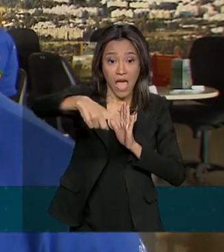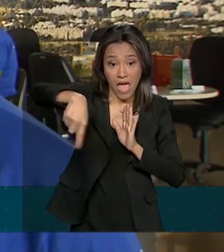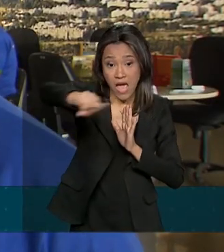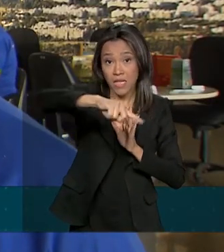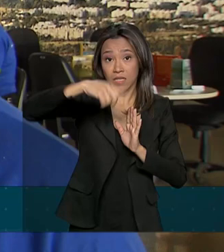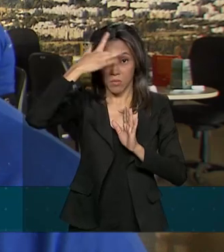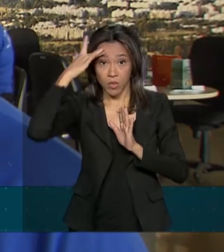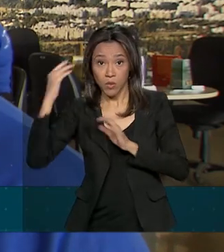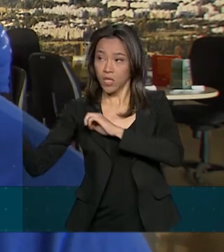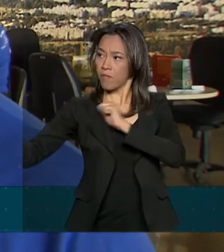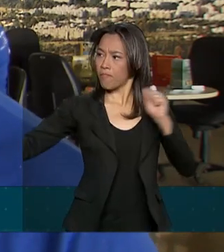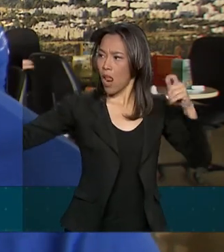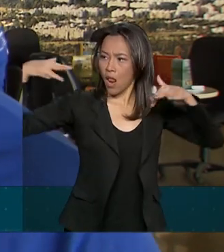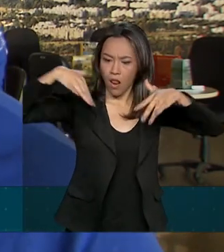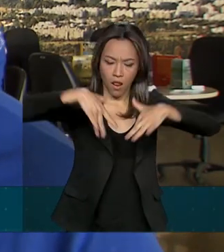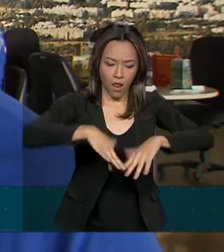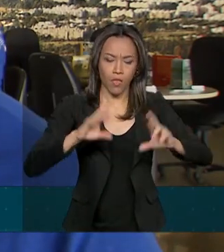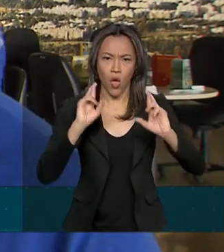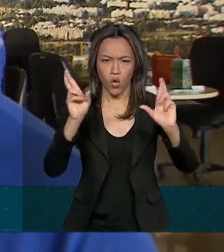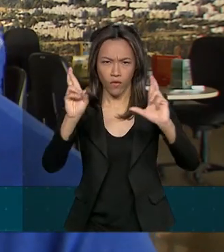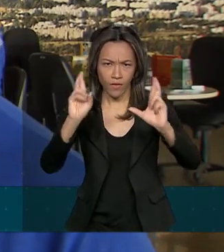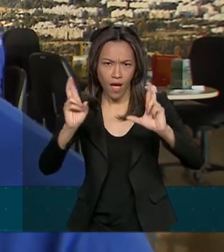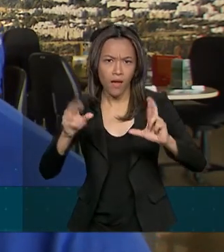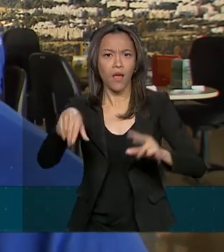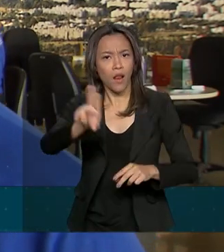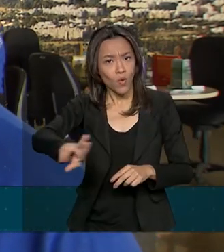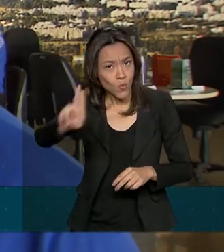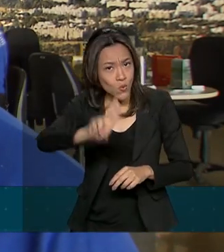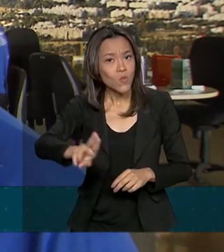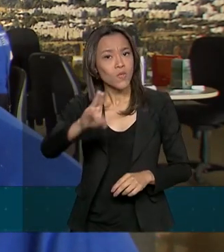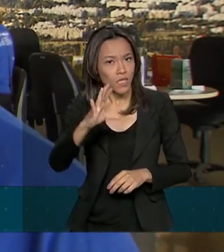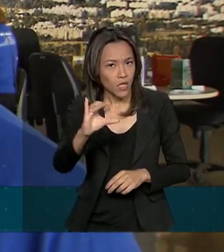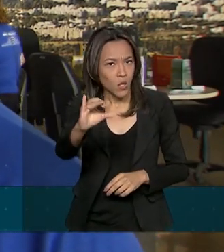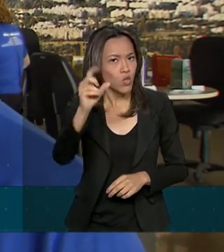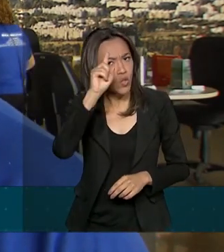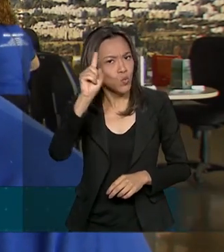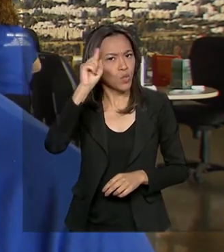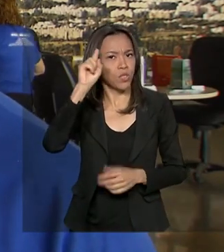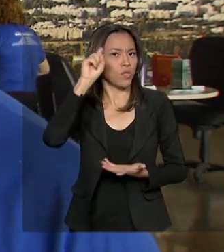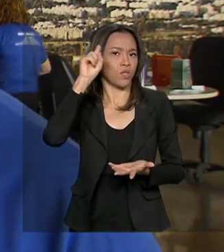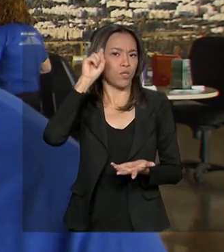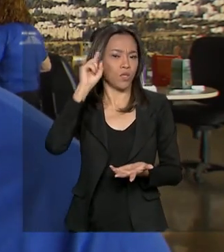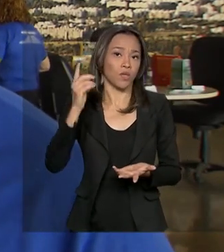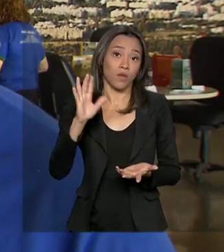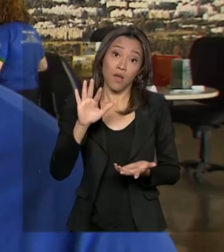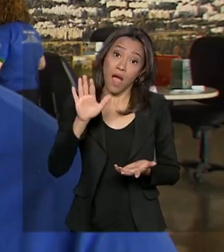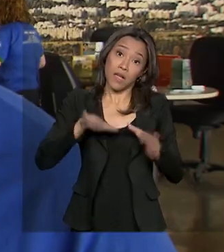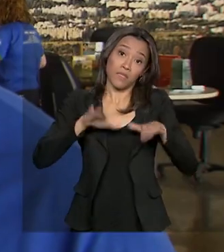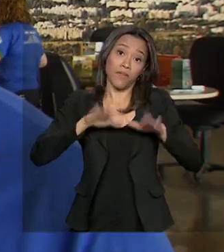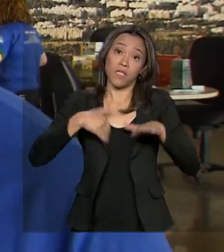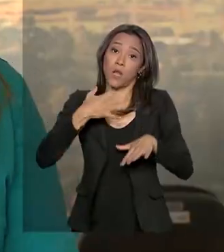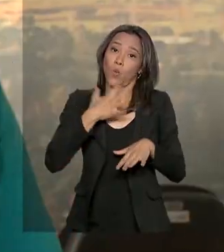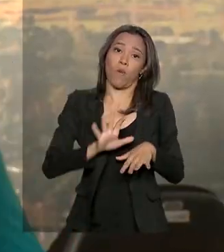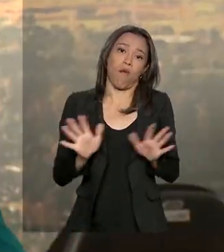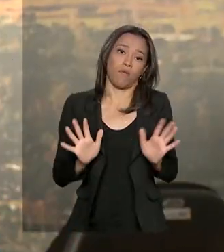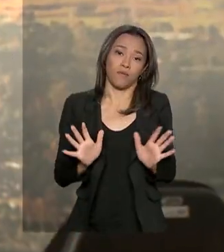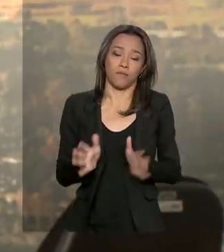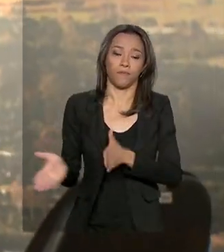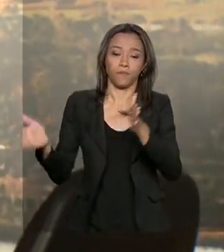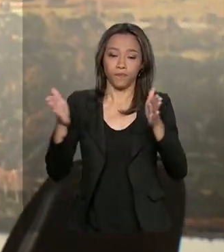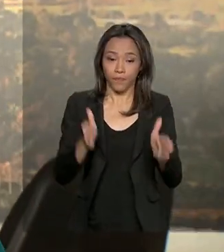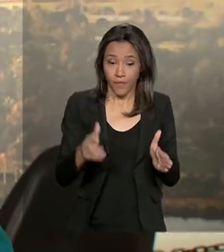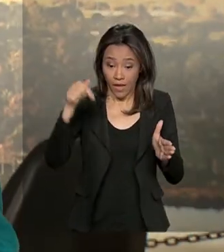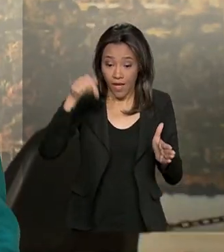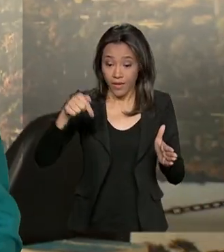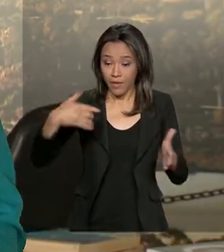aqui, ela é usuária. Ela está com essa tecnologia no seu dia a dia, só que por vezes ela não conhece. Aqui com